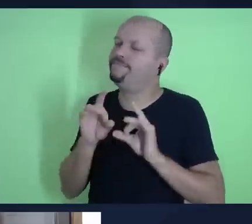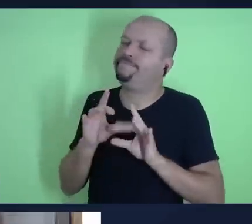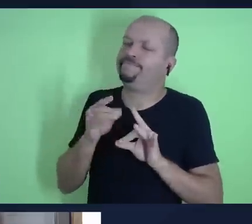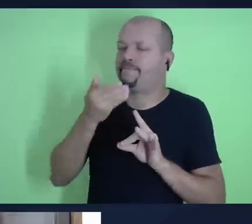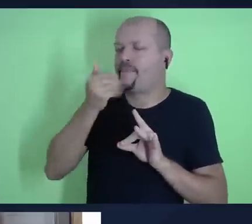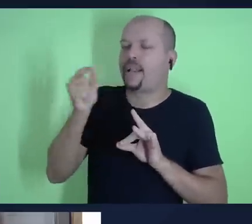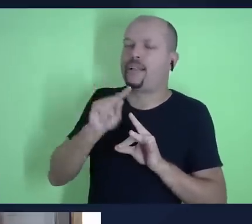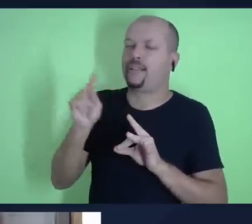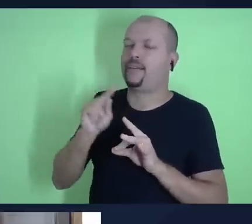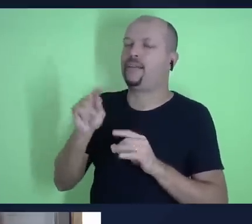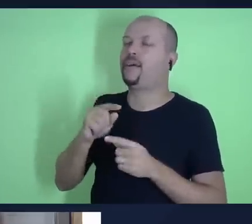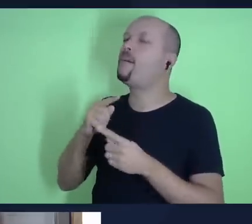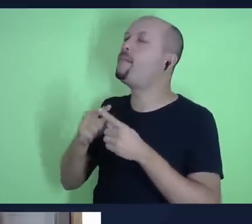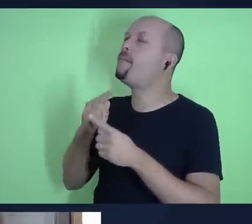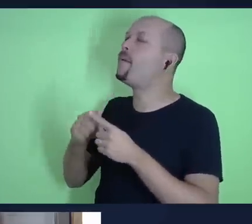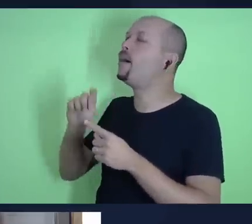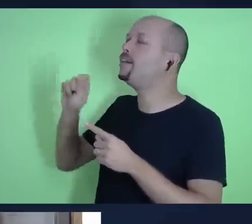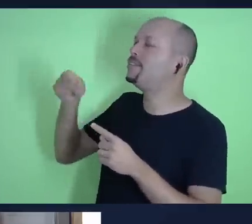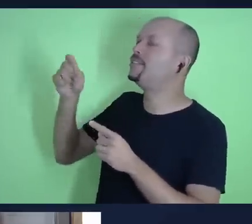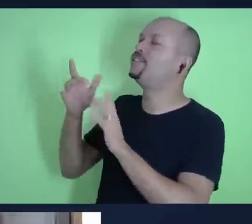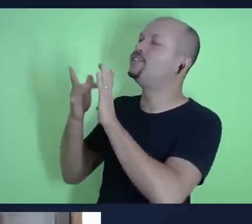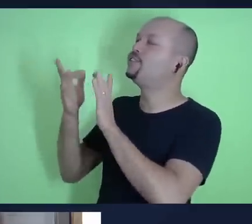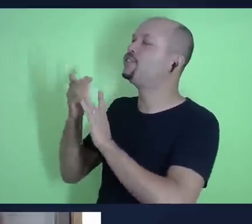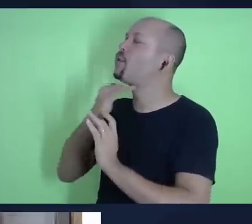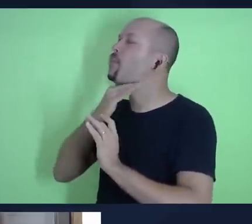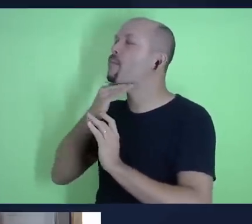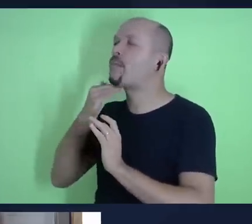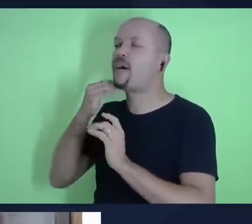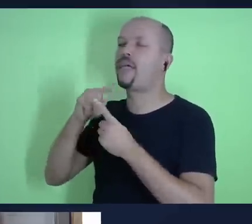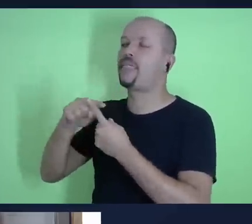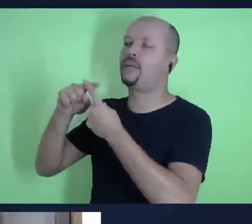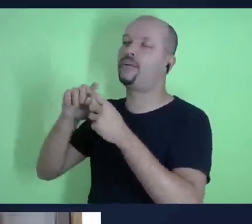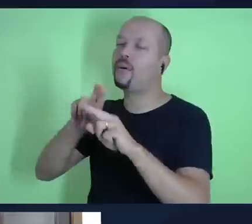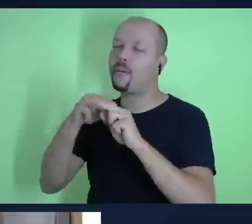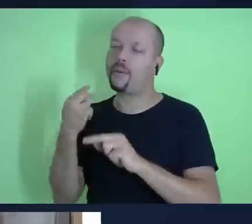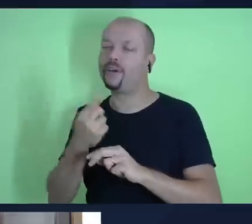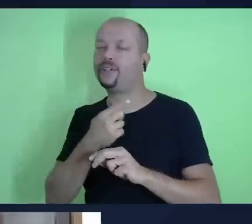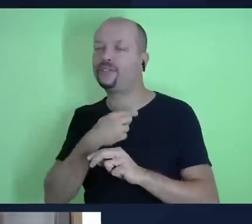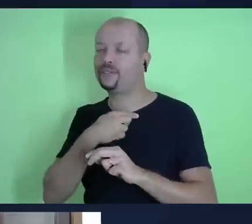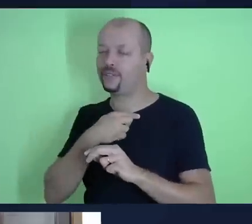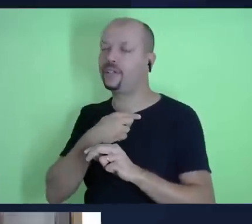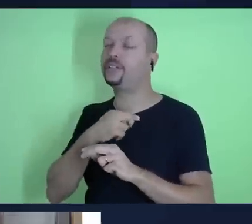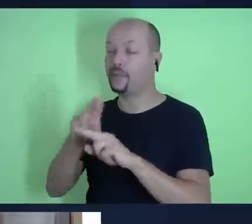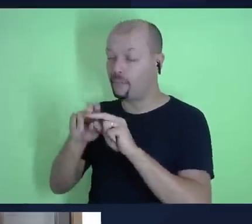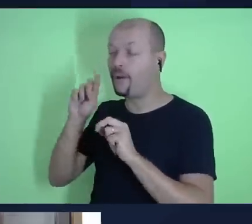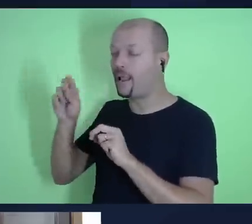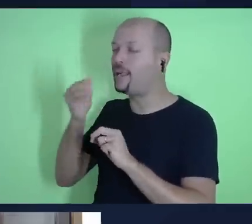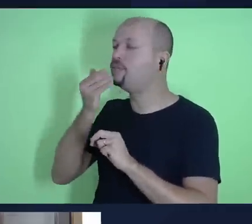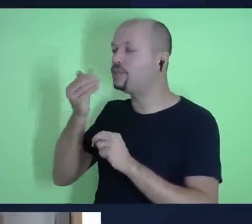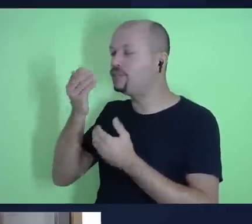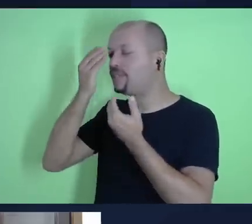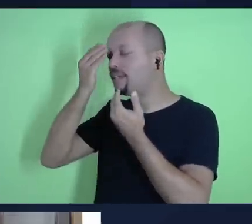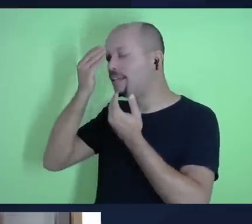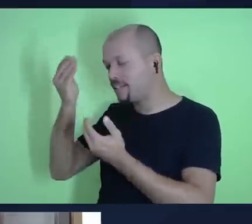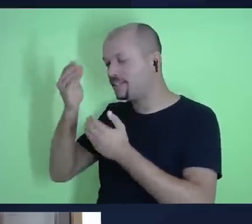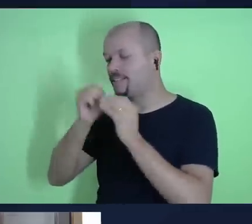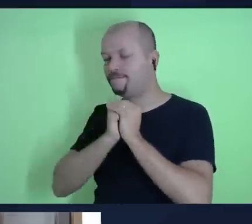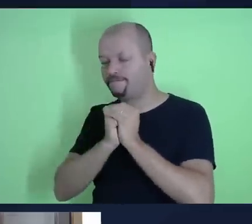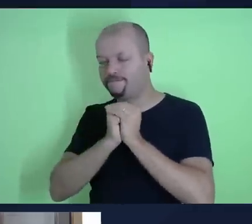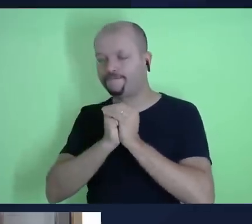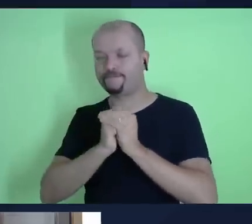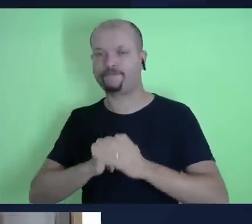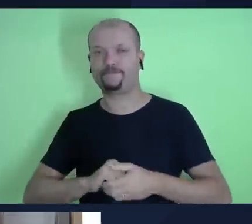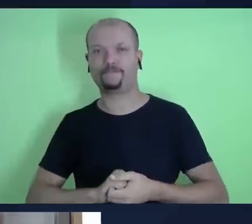por Jesus Cristo que morreu na cruz por nós e é nos méritos dele que pedimos tudo e agradecemos amém